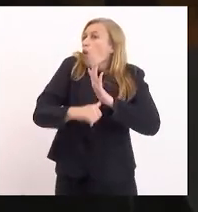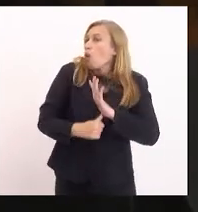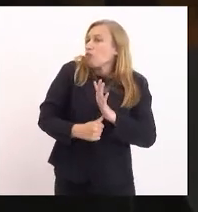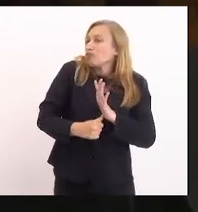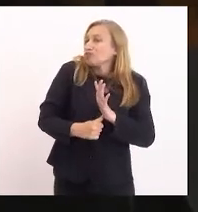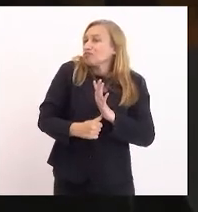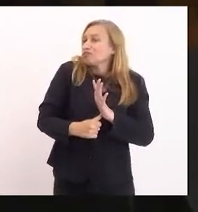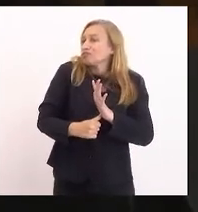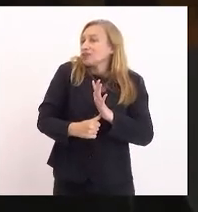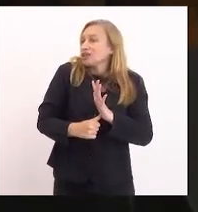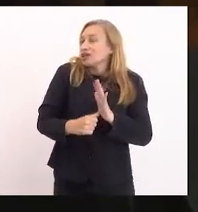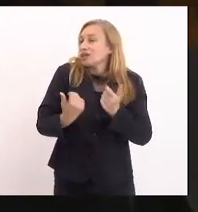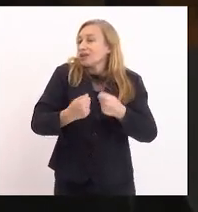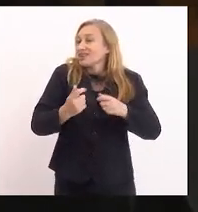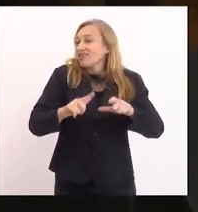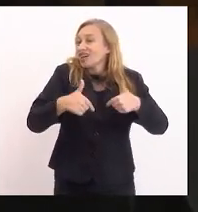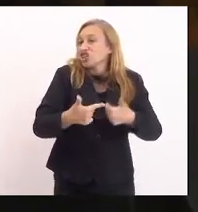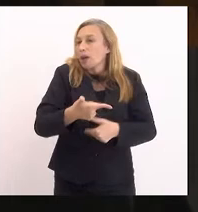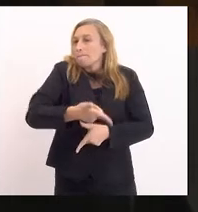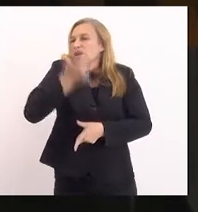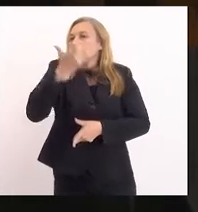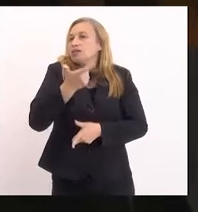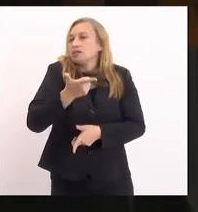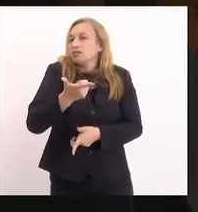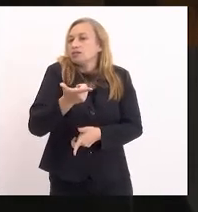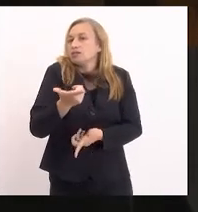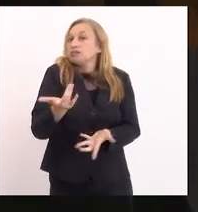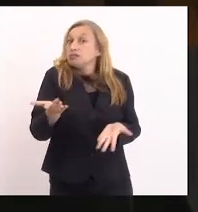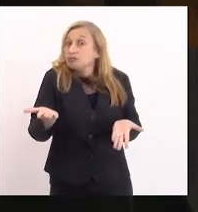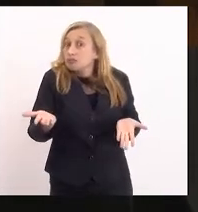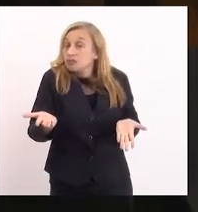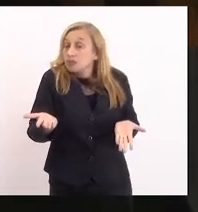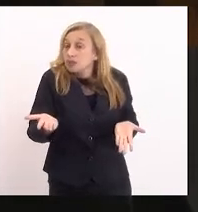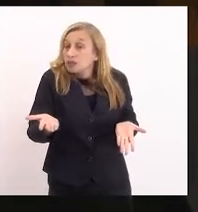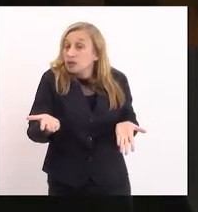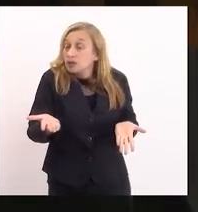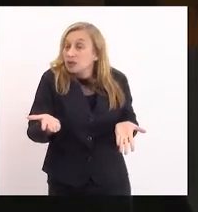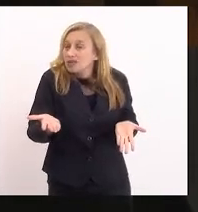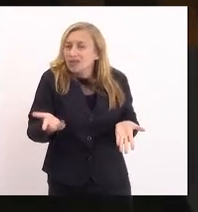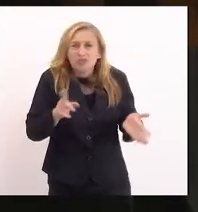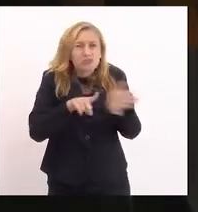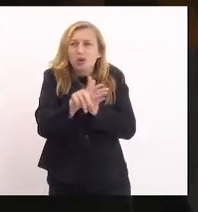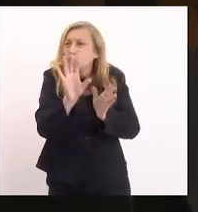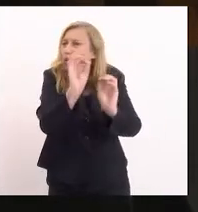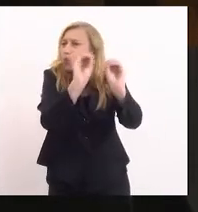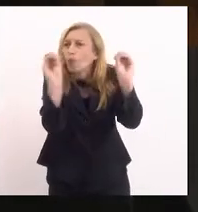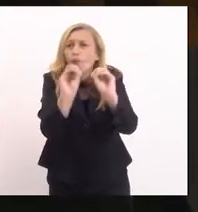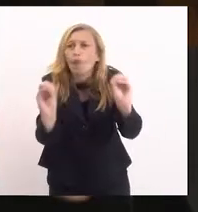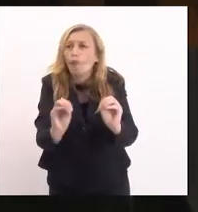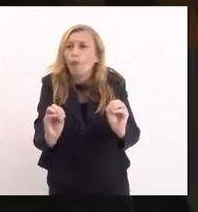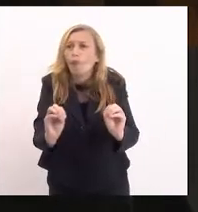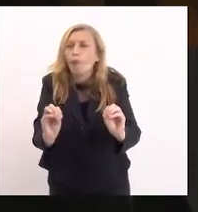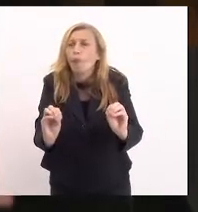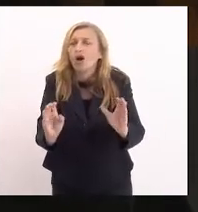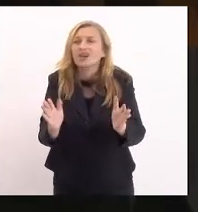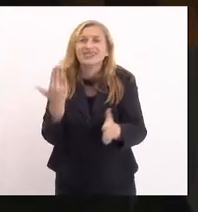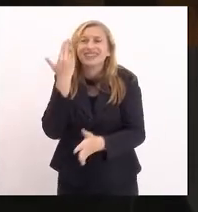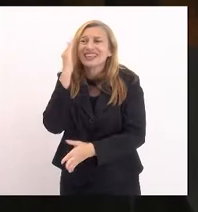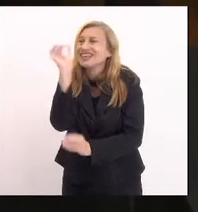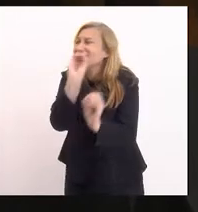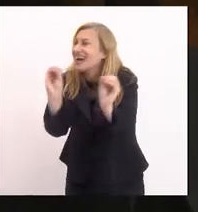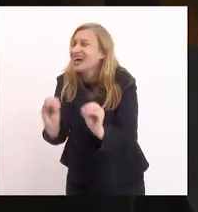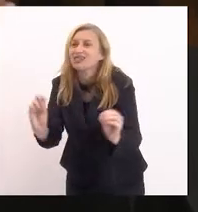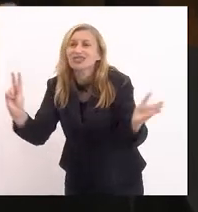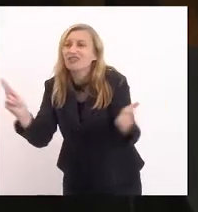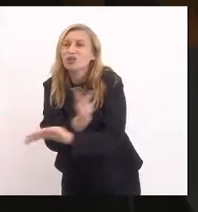justificava que ele sacasse a sua arma e atirasse para matar sem perguntar nada, sem entender direito o que estava